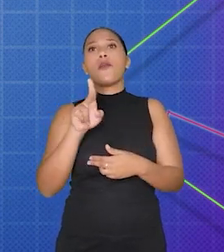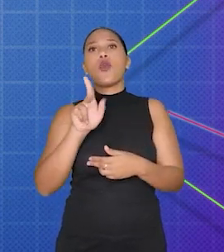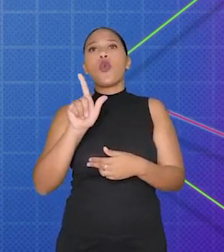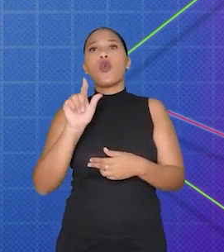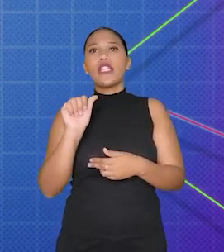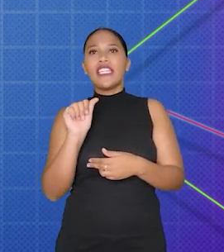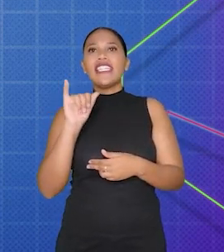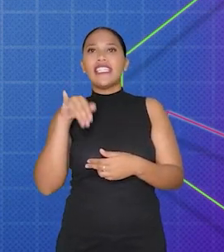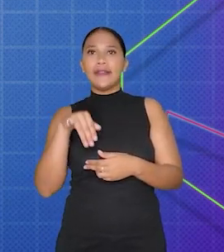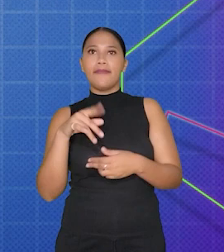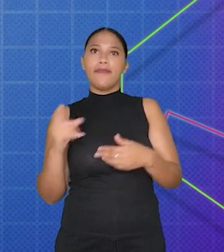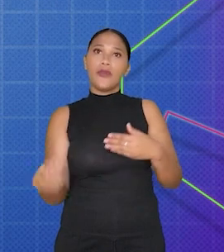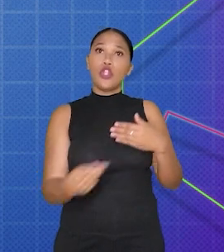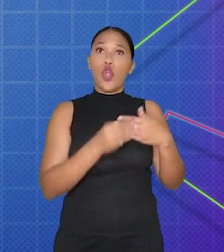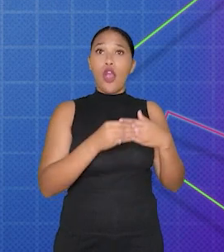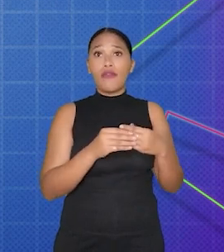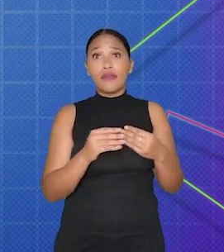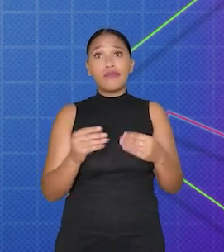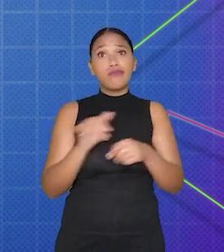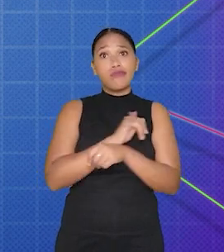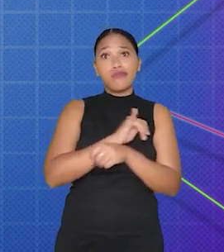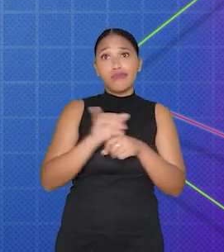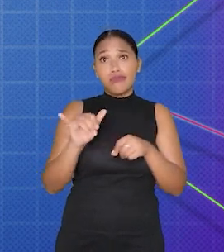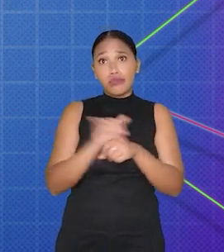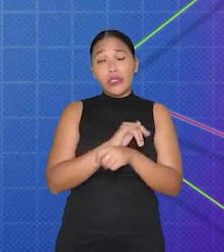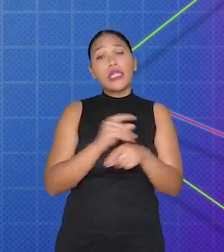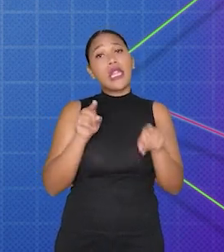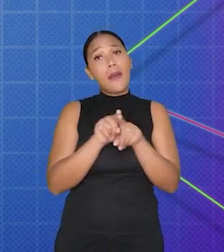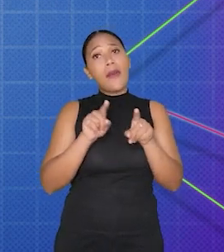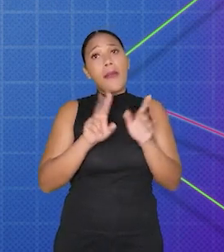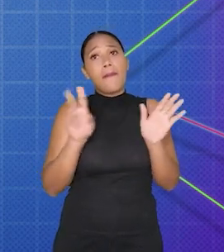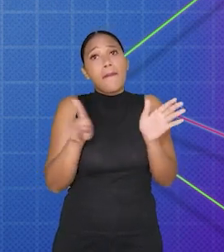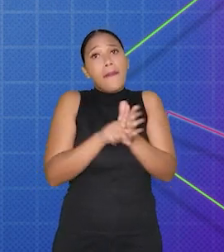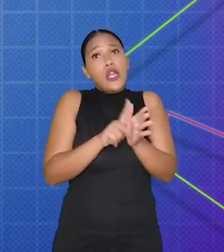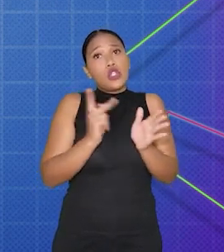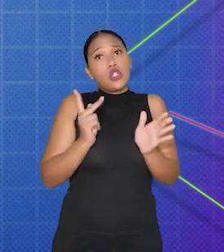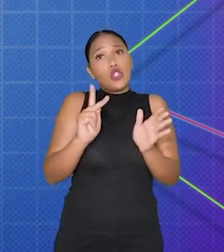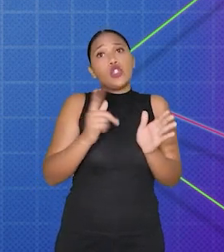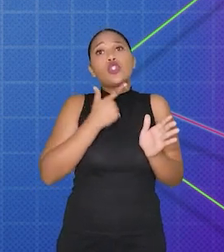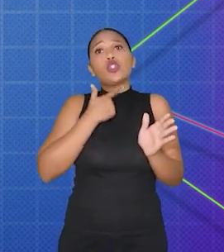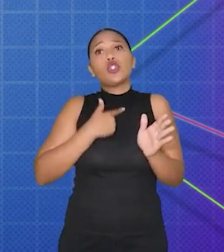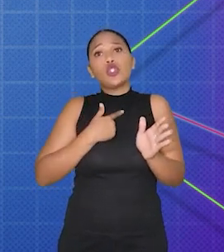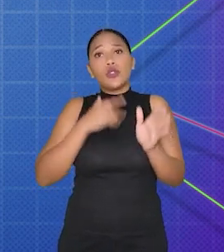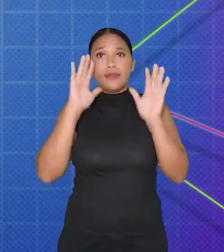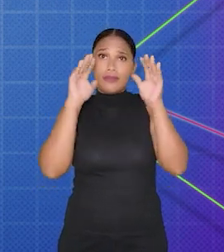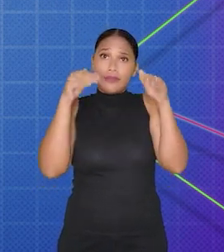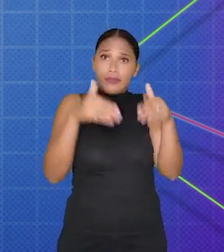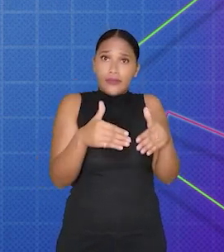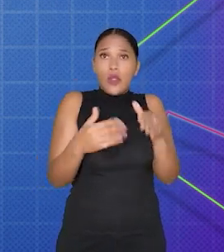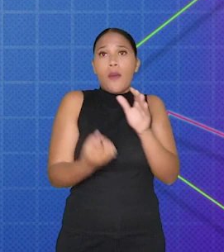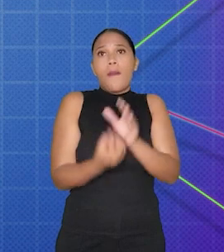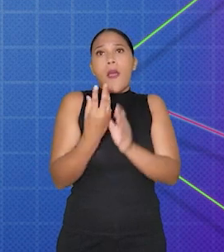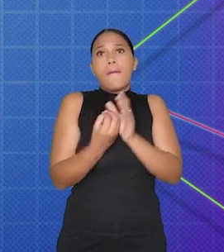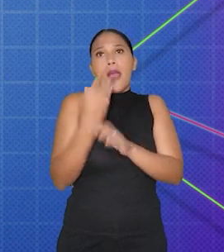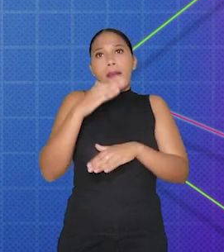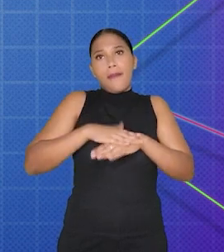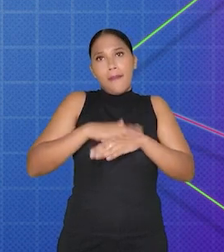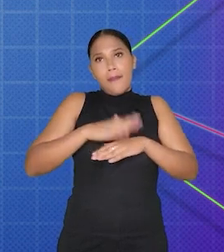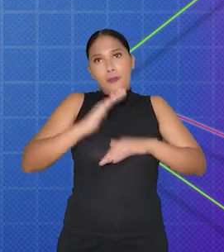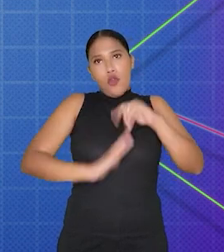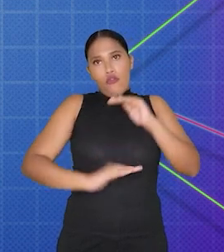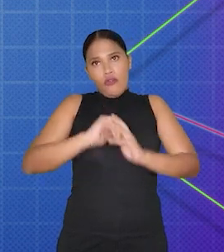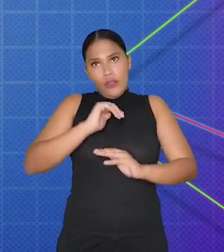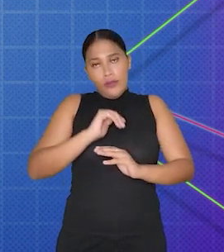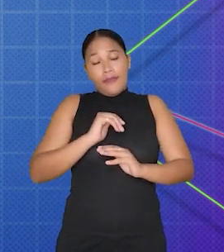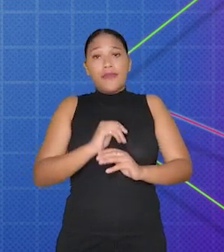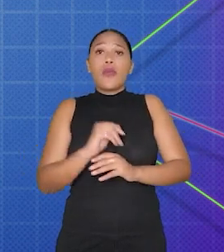maneira poderosa de adicionar novas funcionalidades e personalizar o jogo de acordo com as necessidades específicas do desenvolvedor.